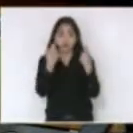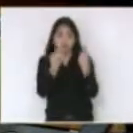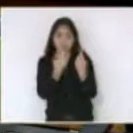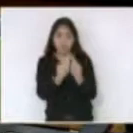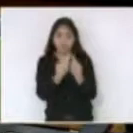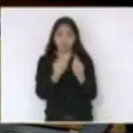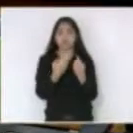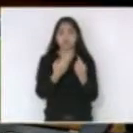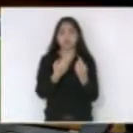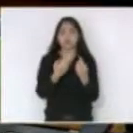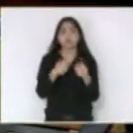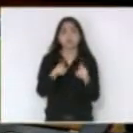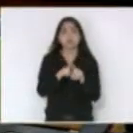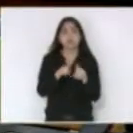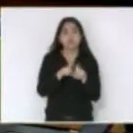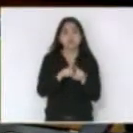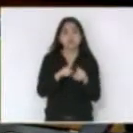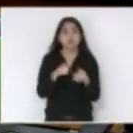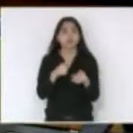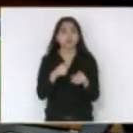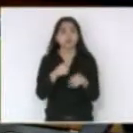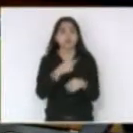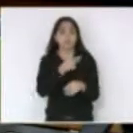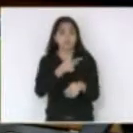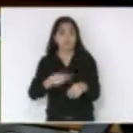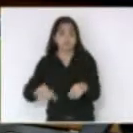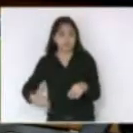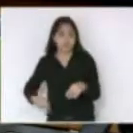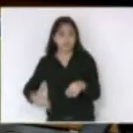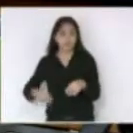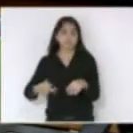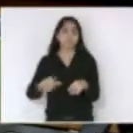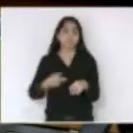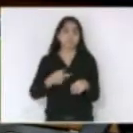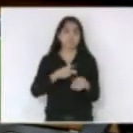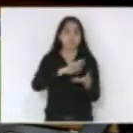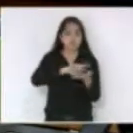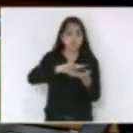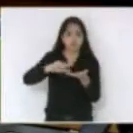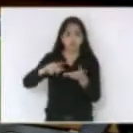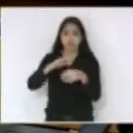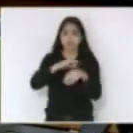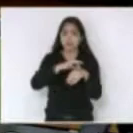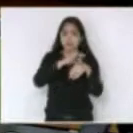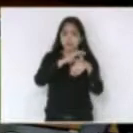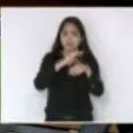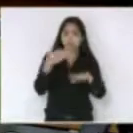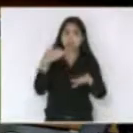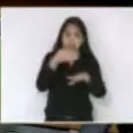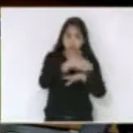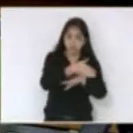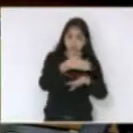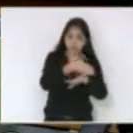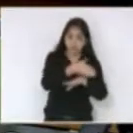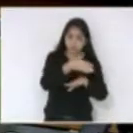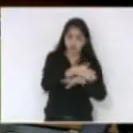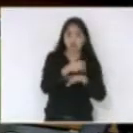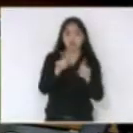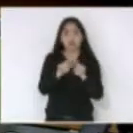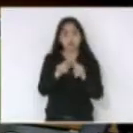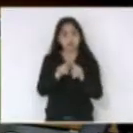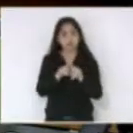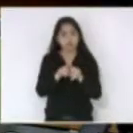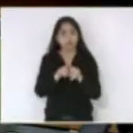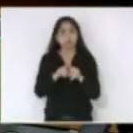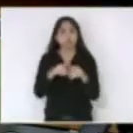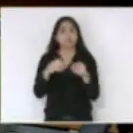ex-deputado Juarez Poncelli que é o presidente da associação de municípios e tantas outras lideranças que passaram por lá como o deputado federal Pedro